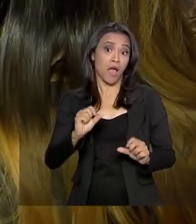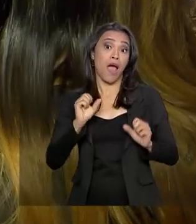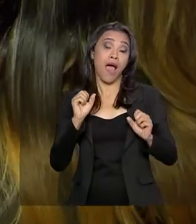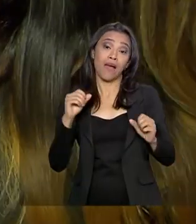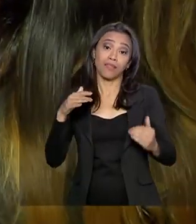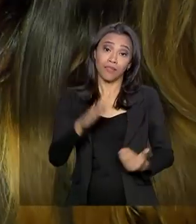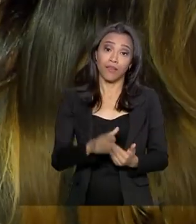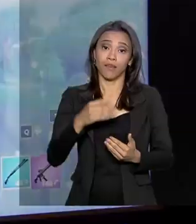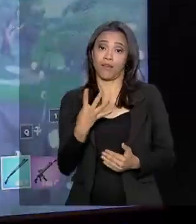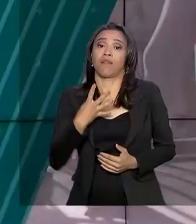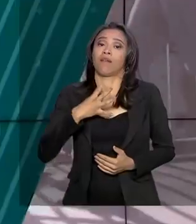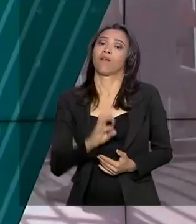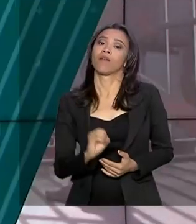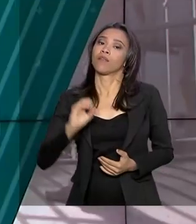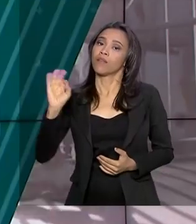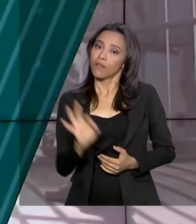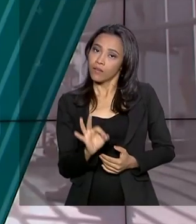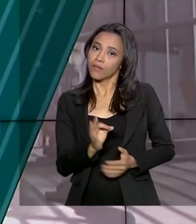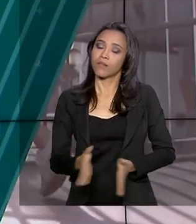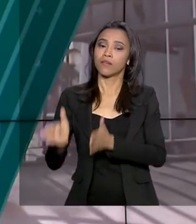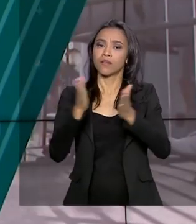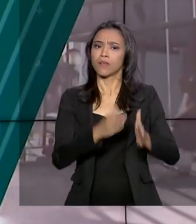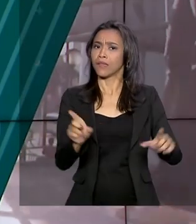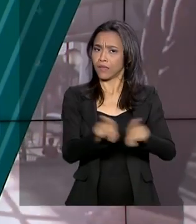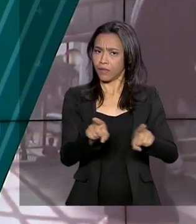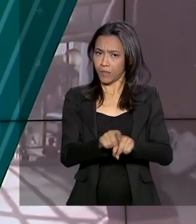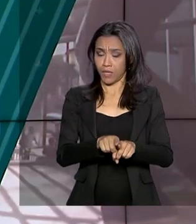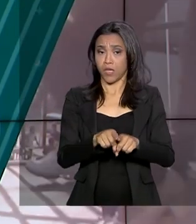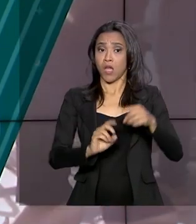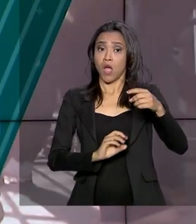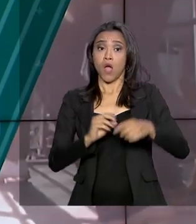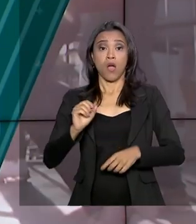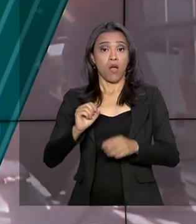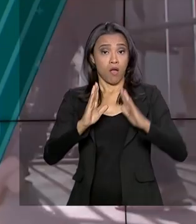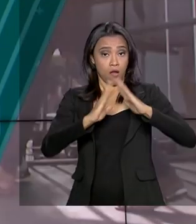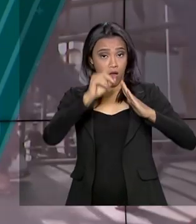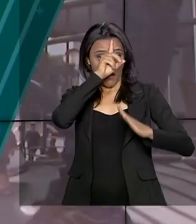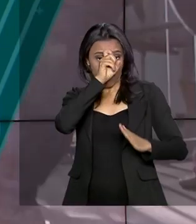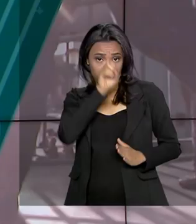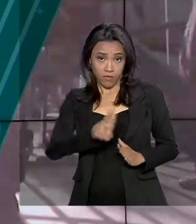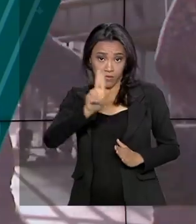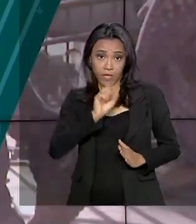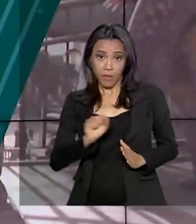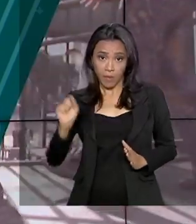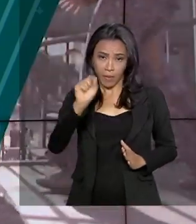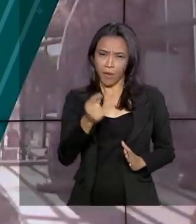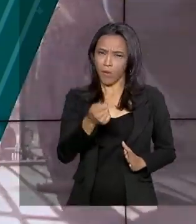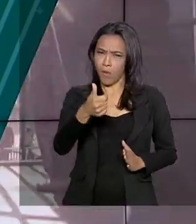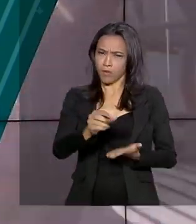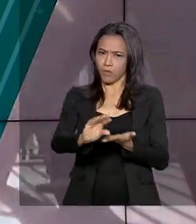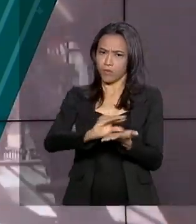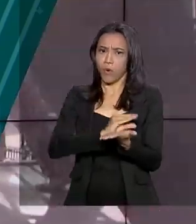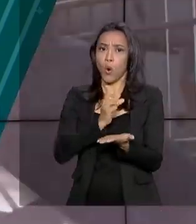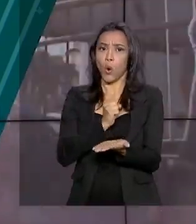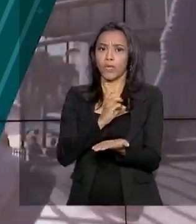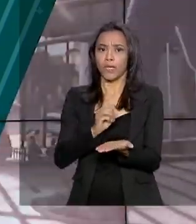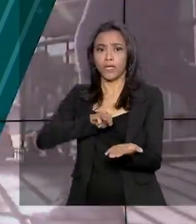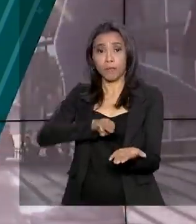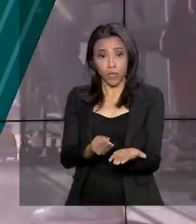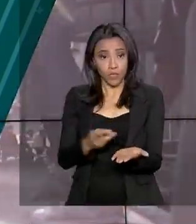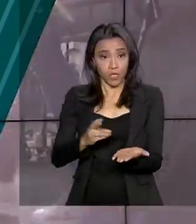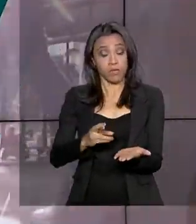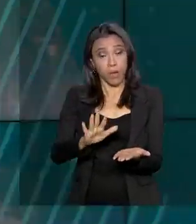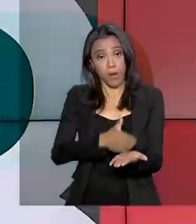a 40%. E veja também, hospitais universitários federais vão receber quase 80 milhões de reais para melhorar a